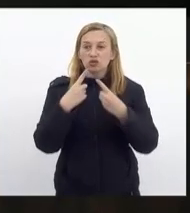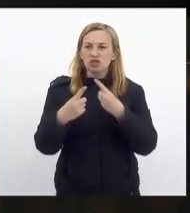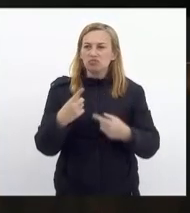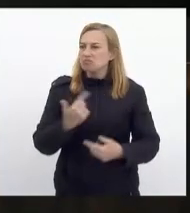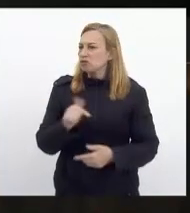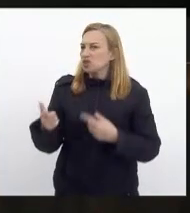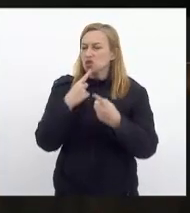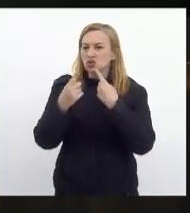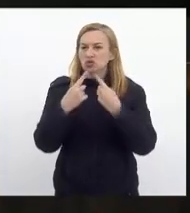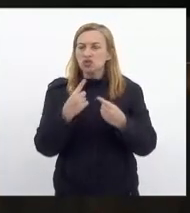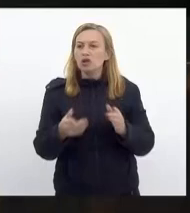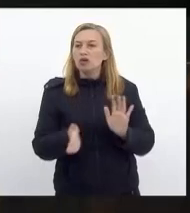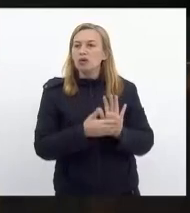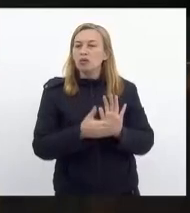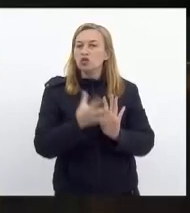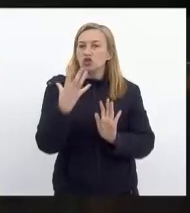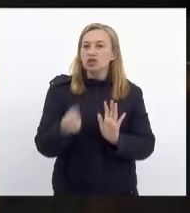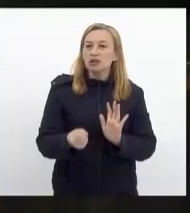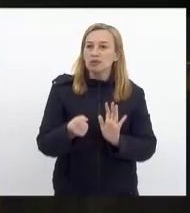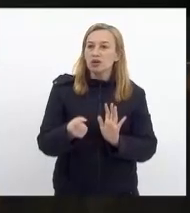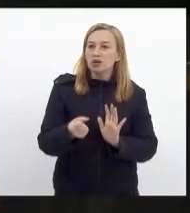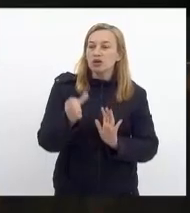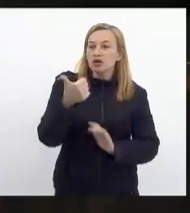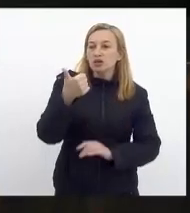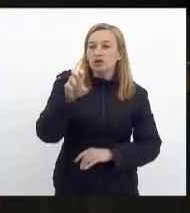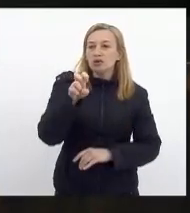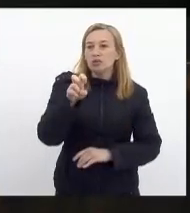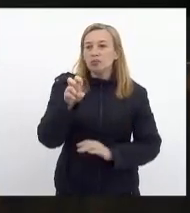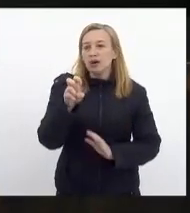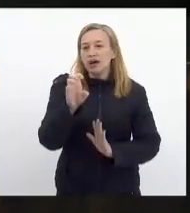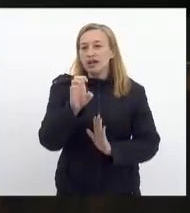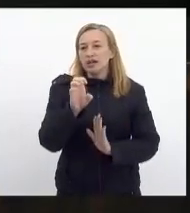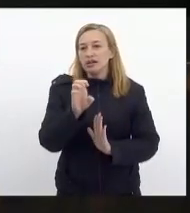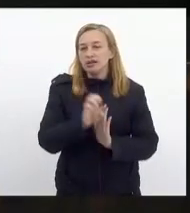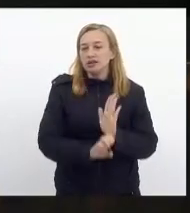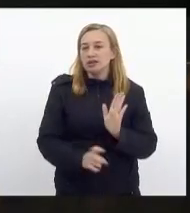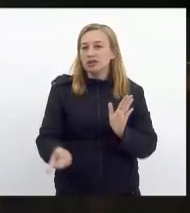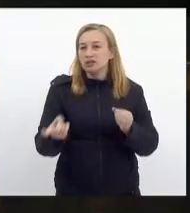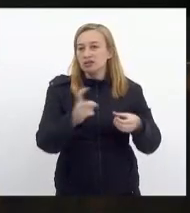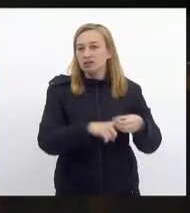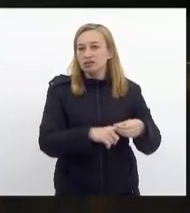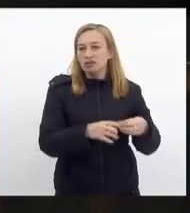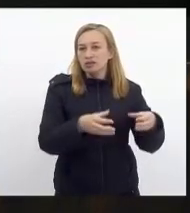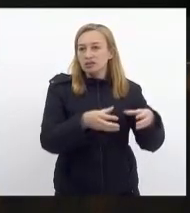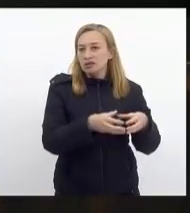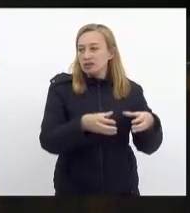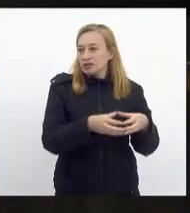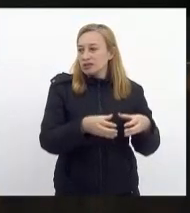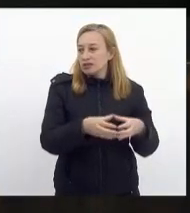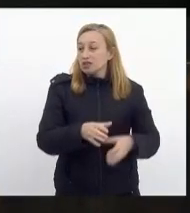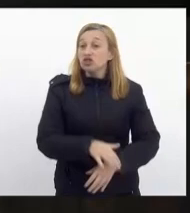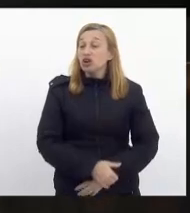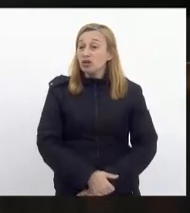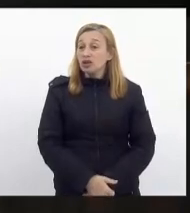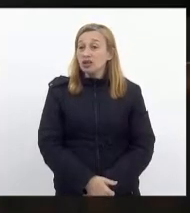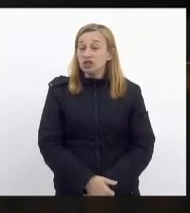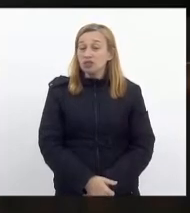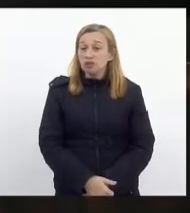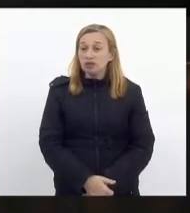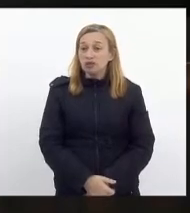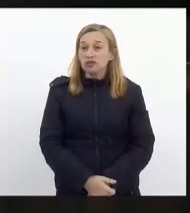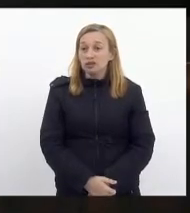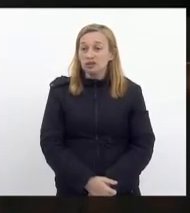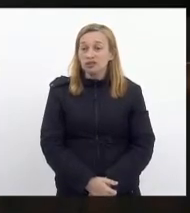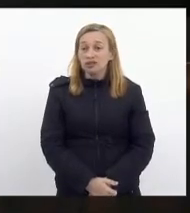que querer discutir, a presidente de proposta recebeu 15 vendas e retorna às comissões. Pela ordem, deputada Rosane Félix, eu vou